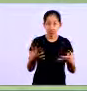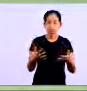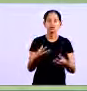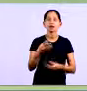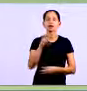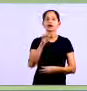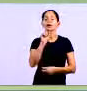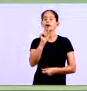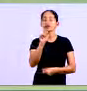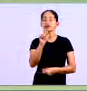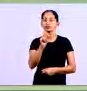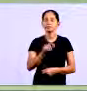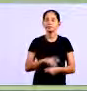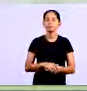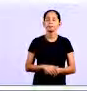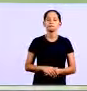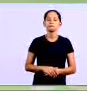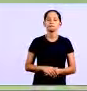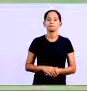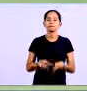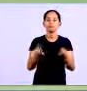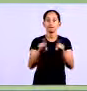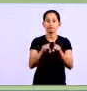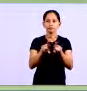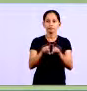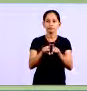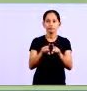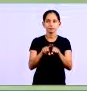obilizado leva em consideração